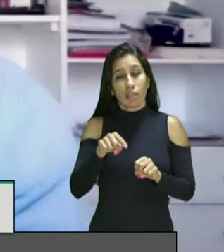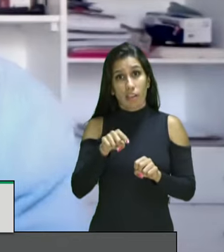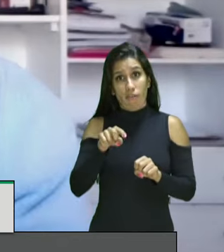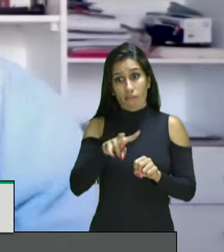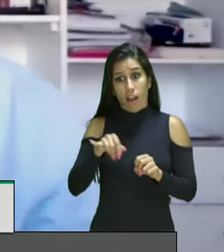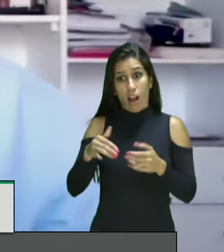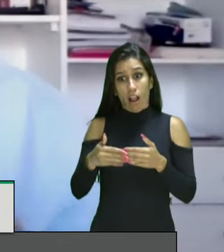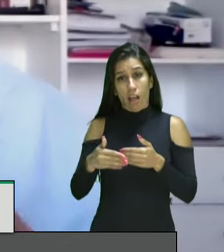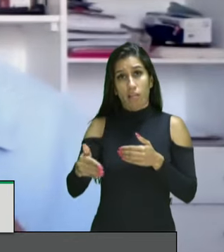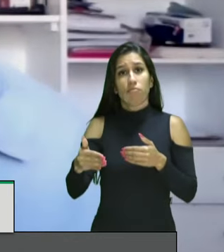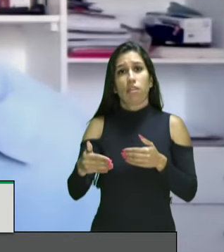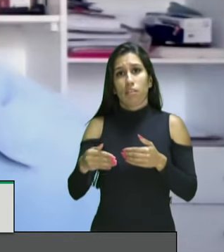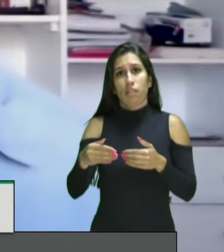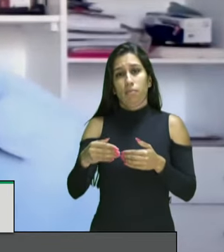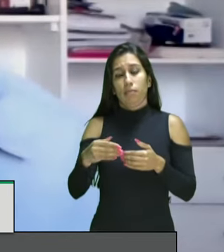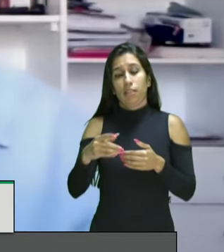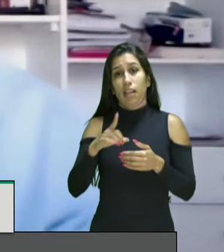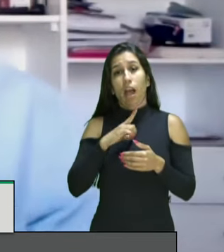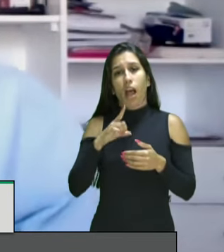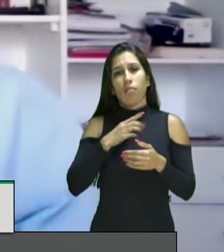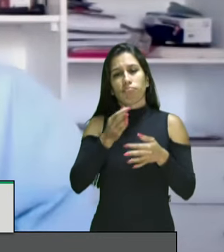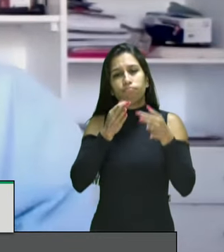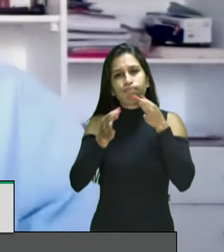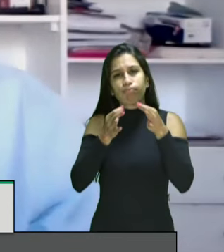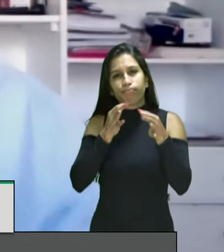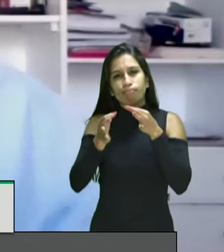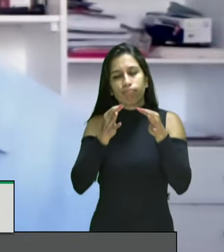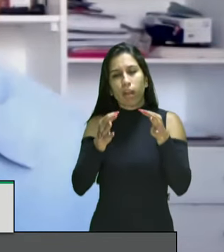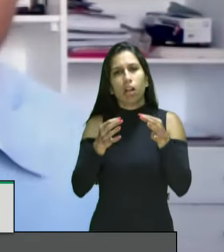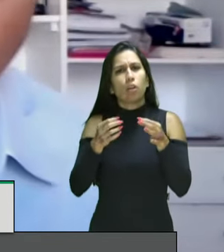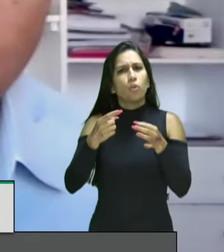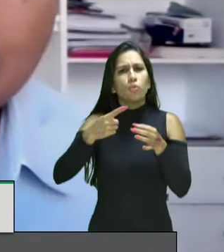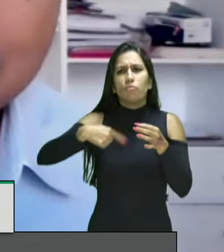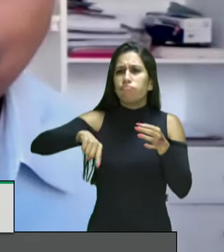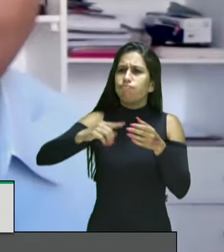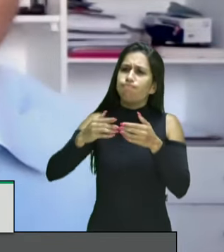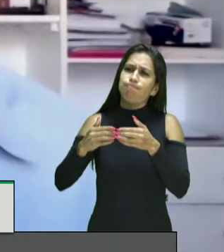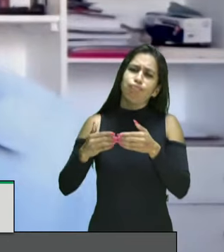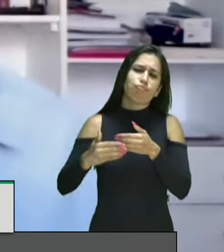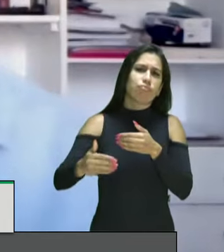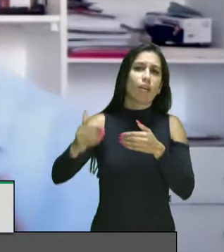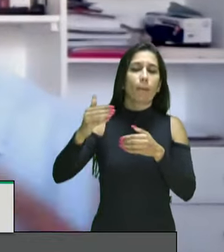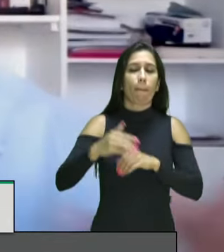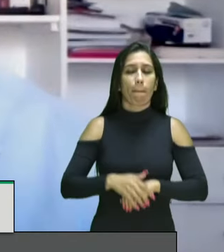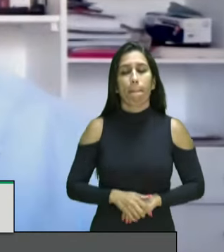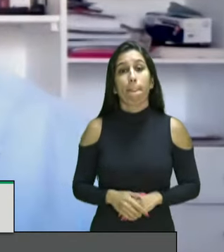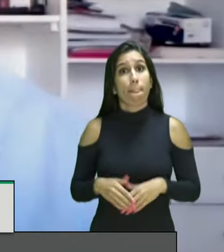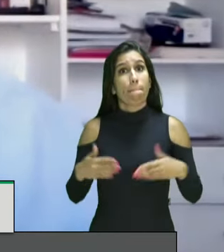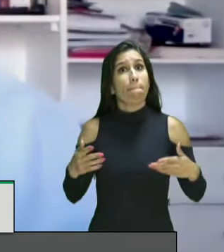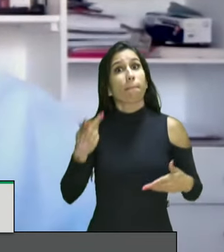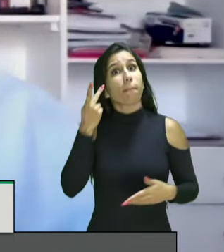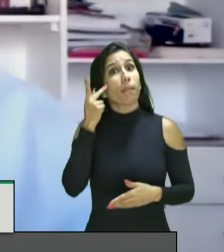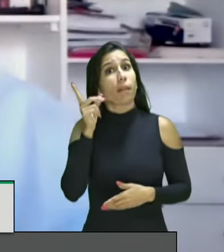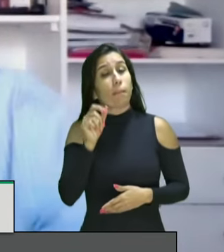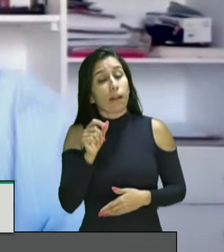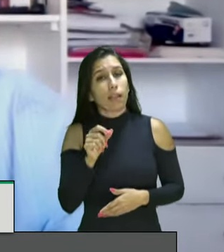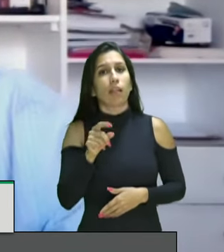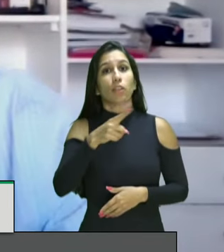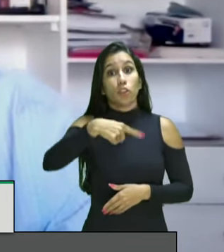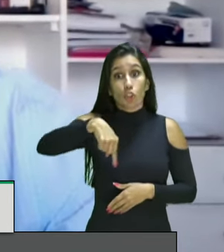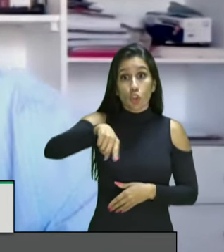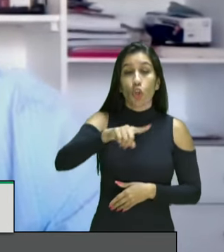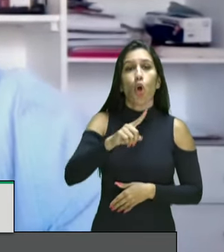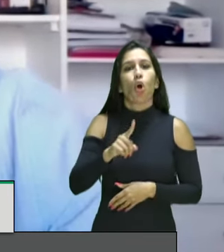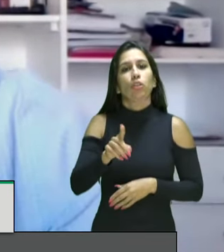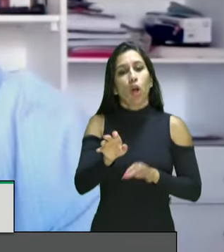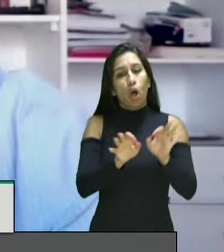abordado aquilo que está sendo criticado e aquilo que está sendo feito ou o que não está sendo feito para que a organização nacional da